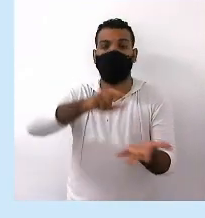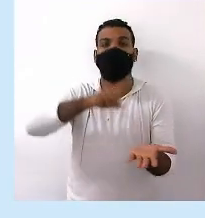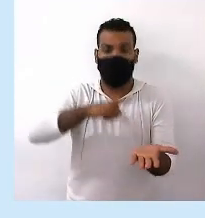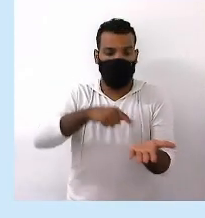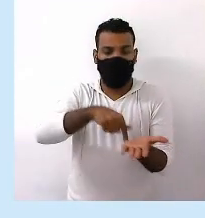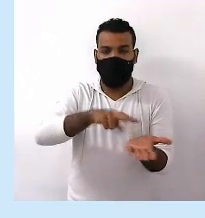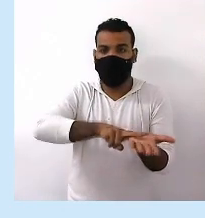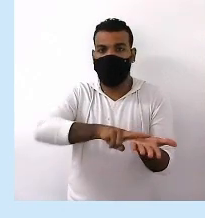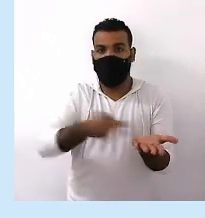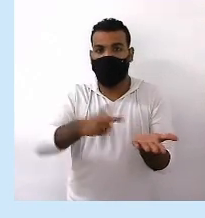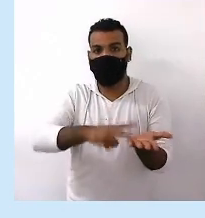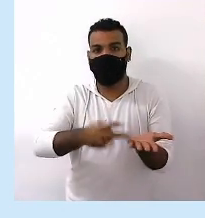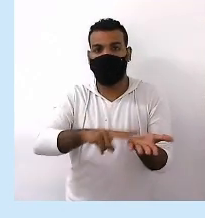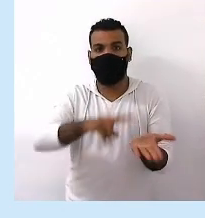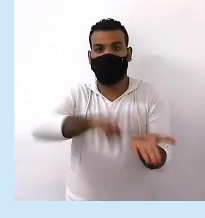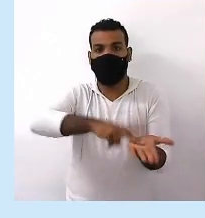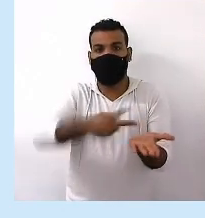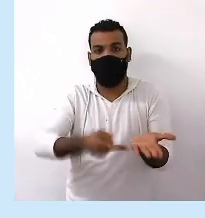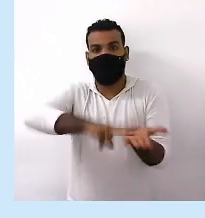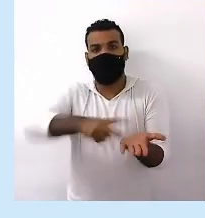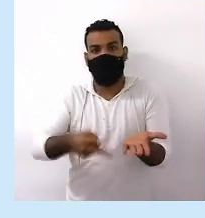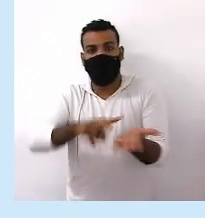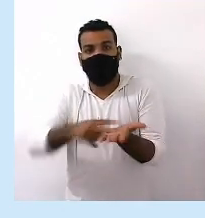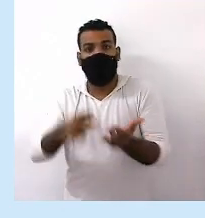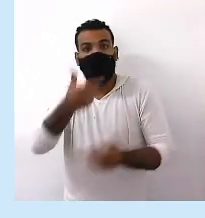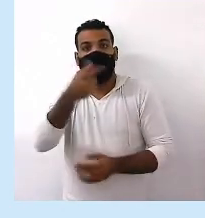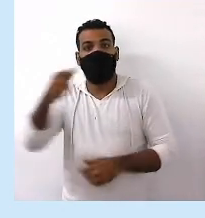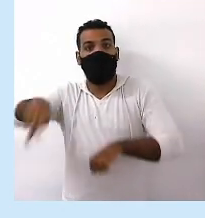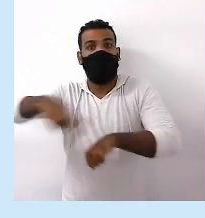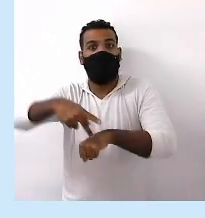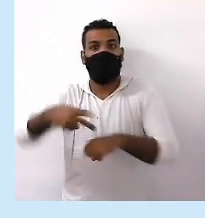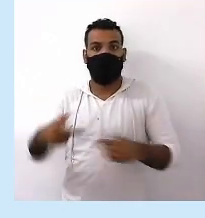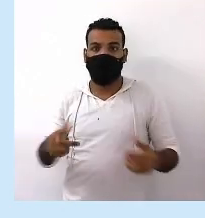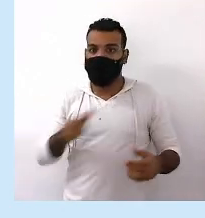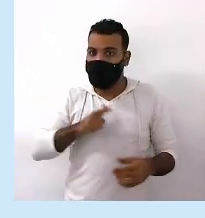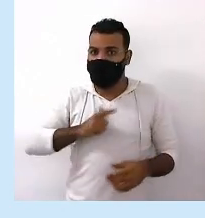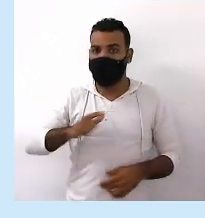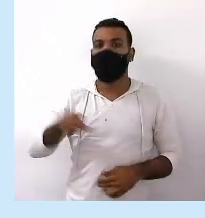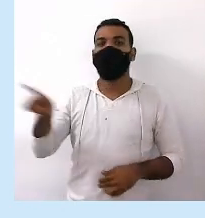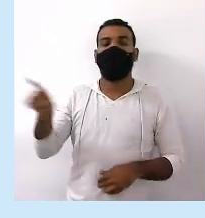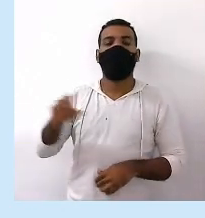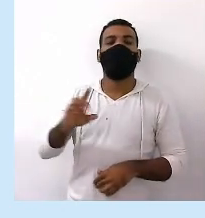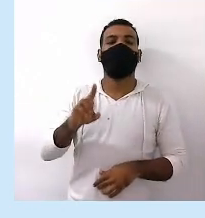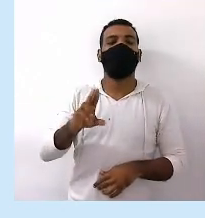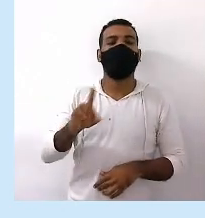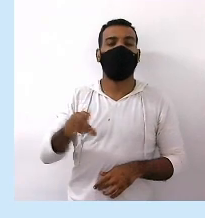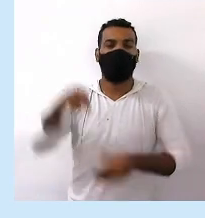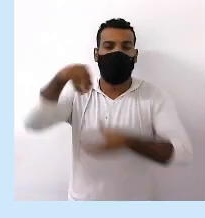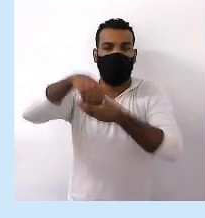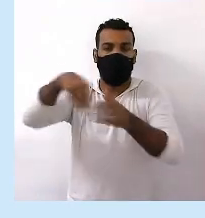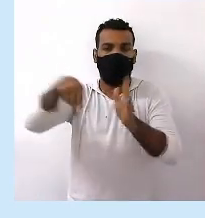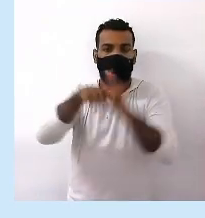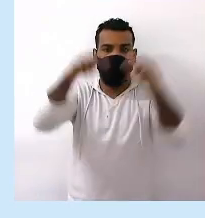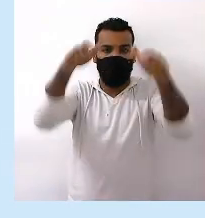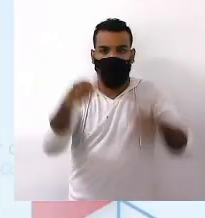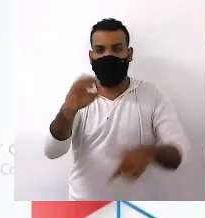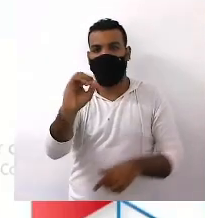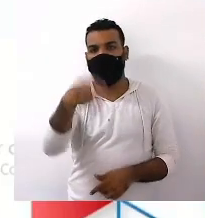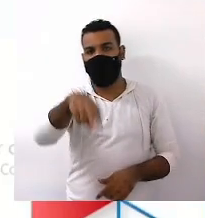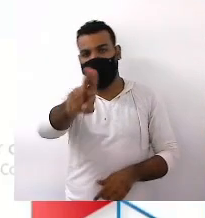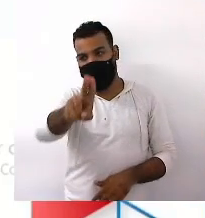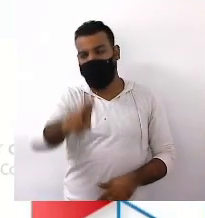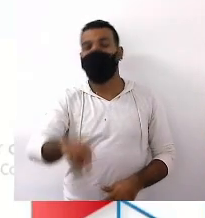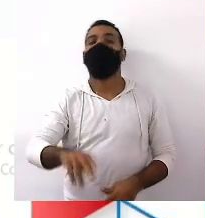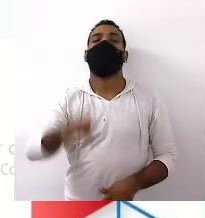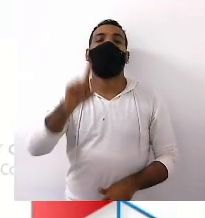Todos eles estão acobertados Amparados pela ONU Essa declaração Ela